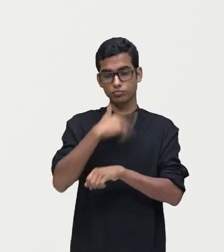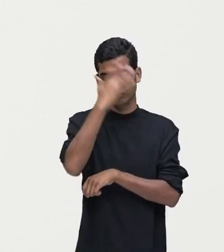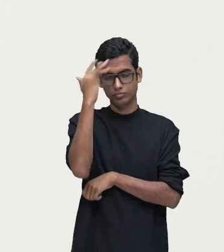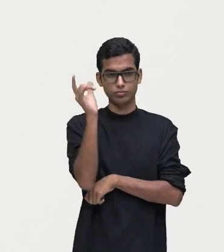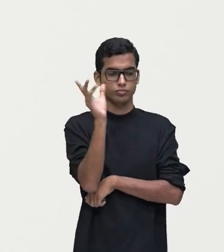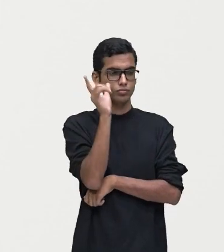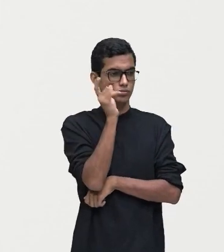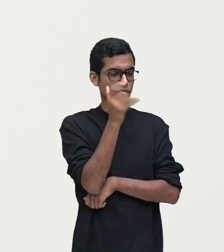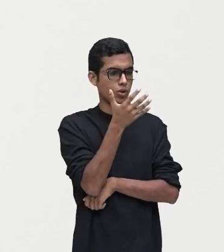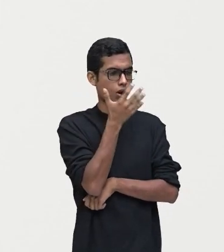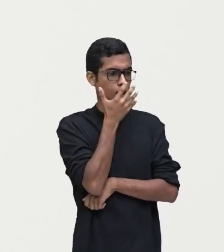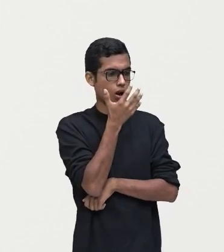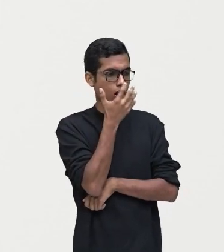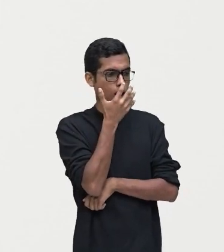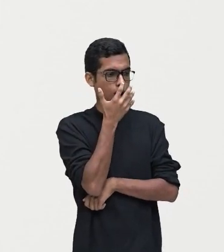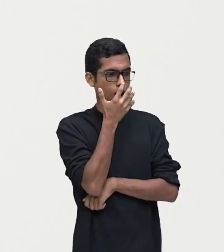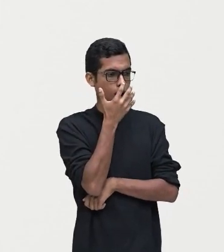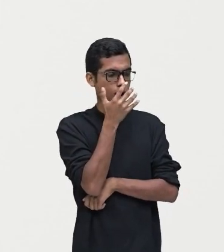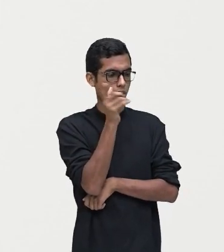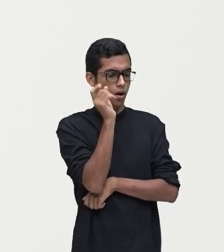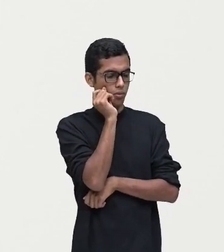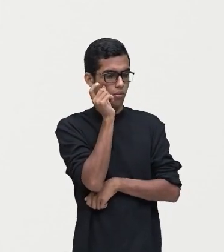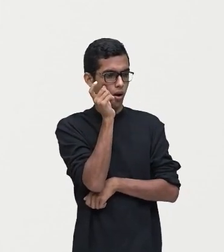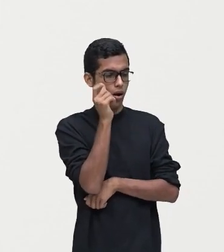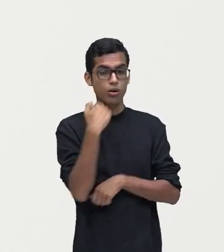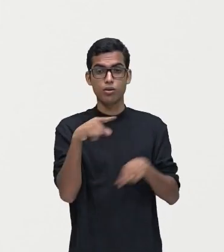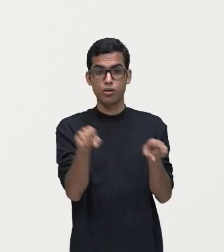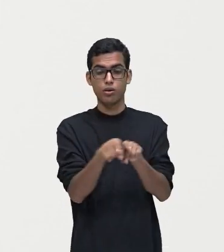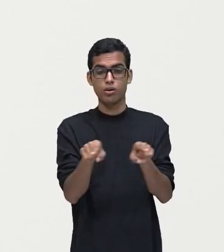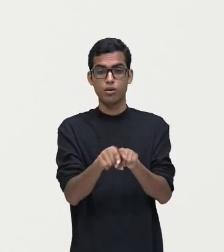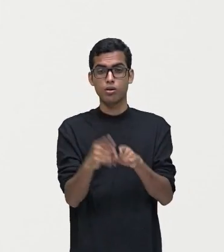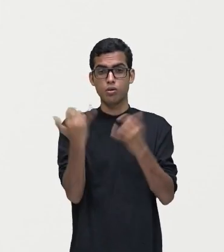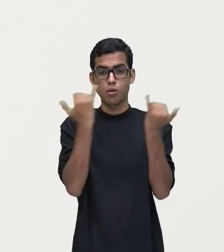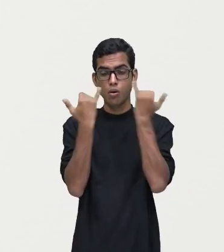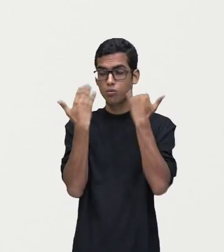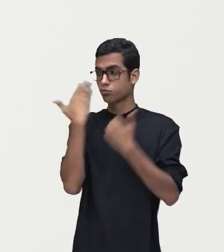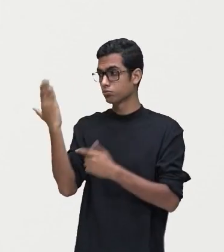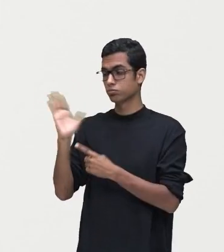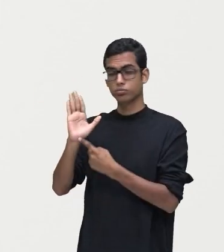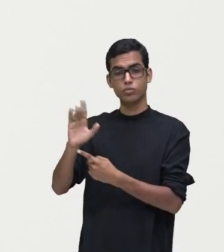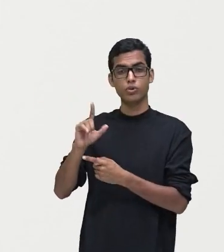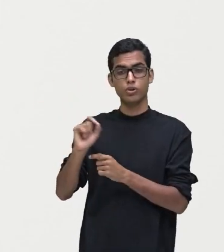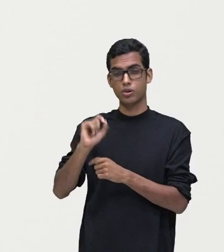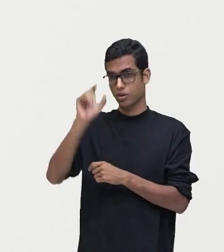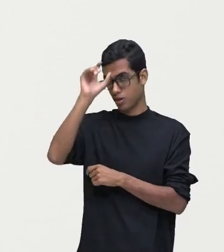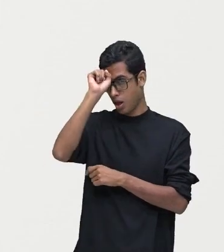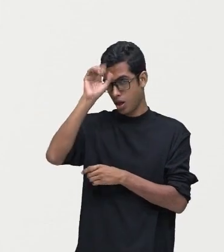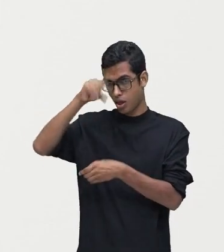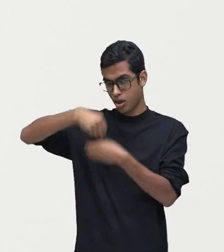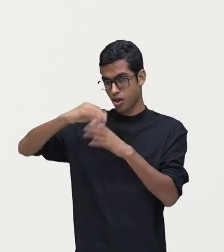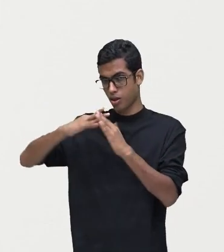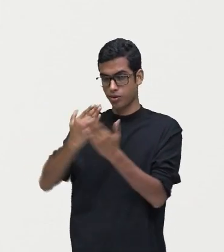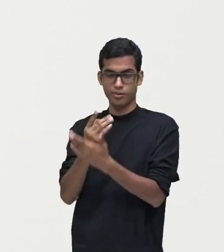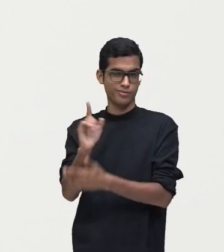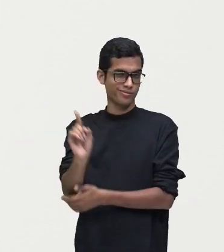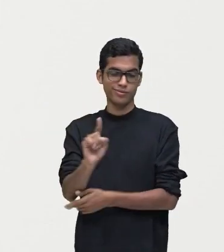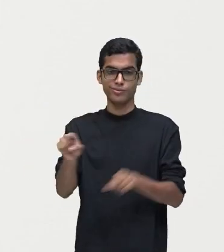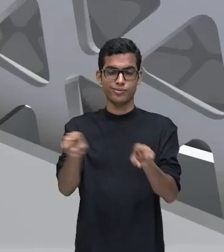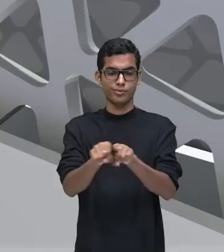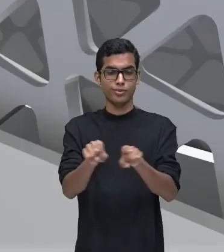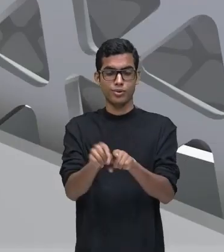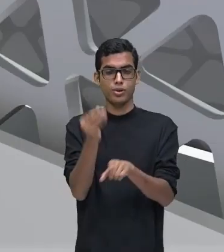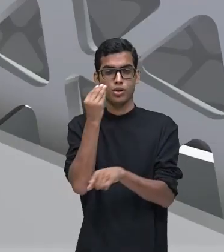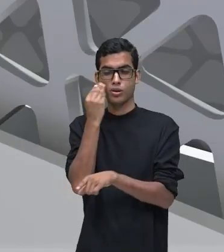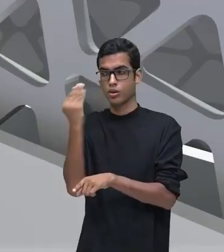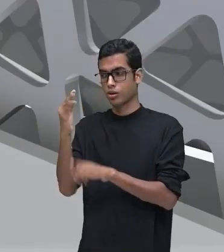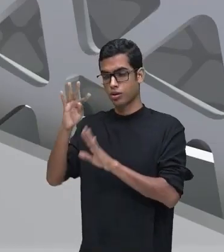gente, trazendo informações que ele diz que são informações que a gente não aprende na escola. Observem que é um texto